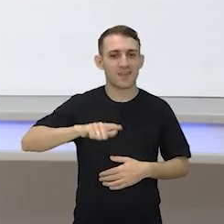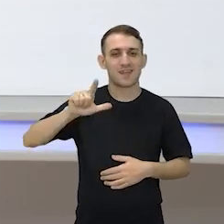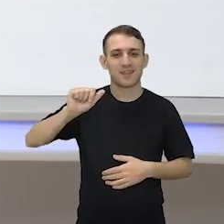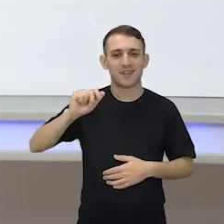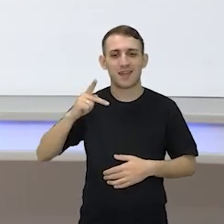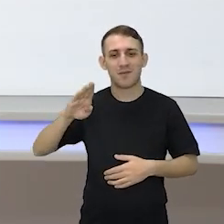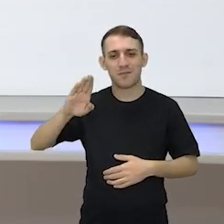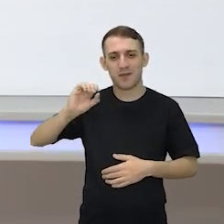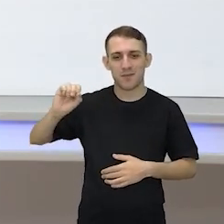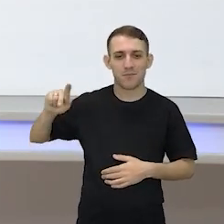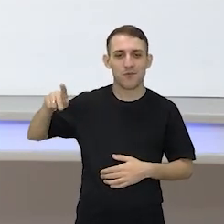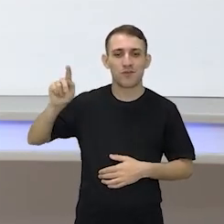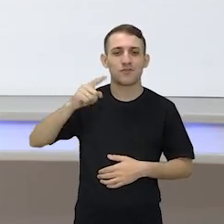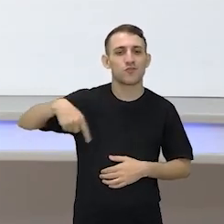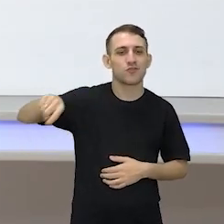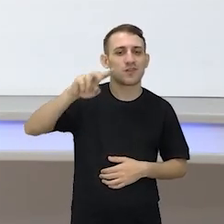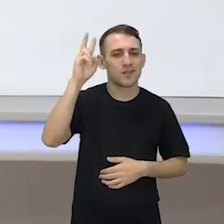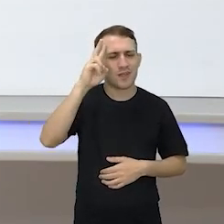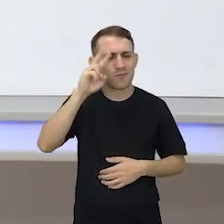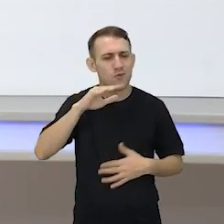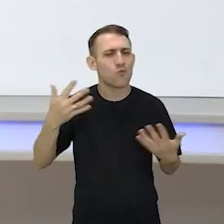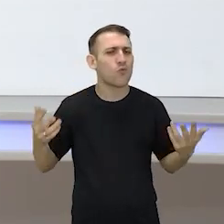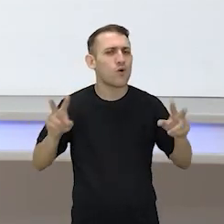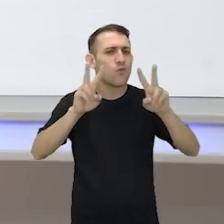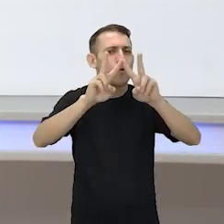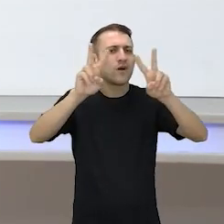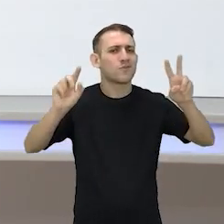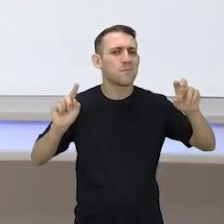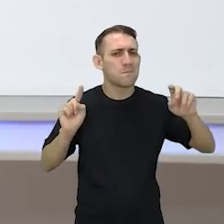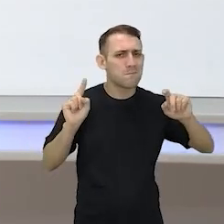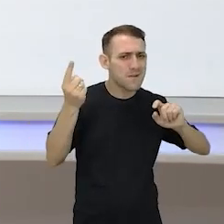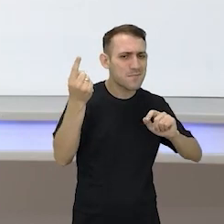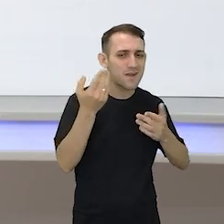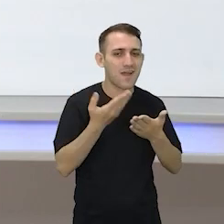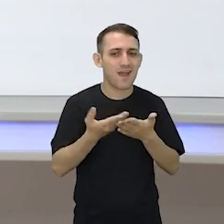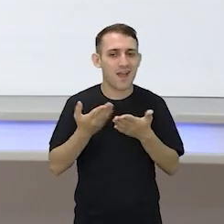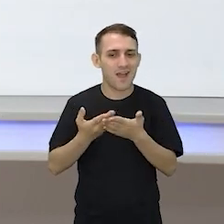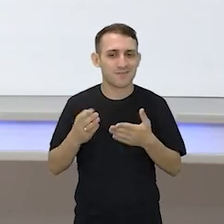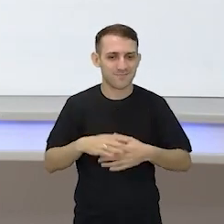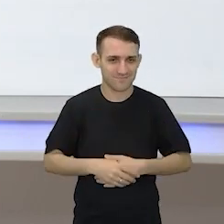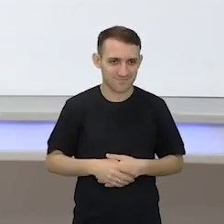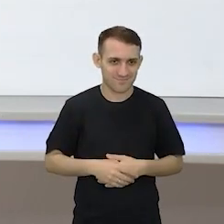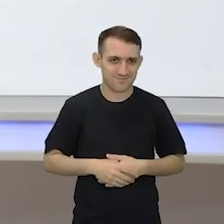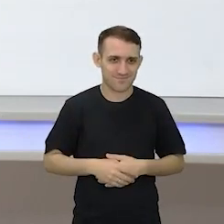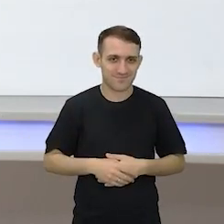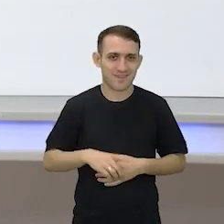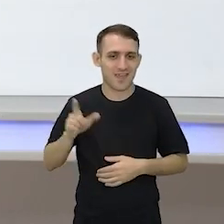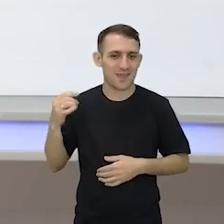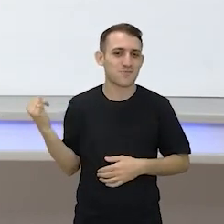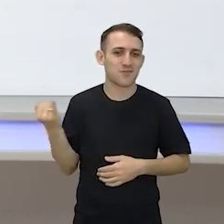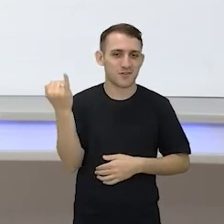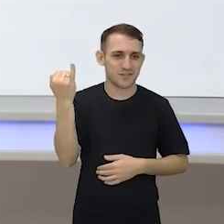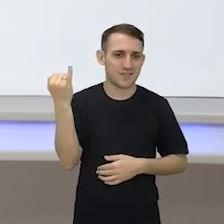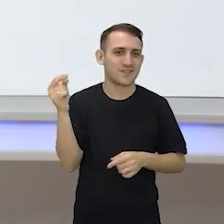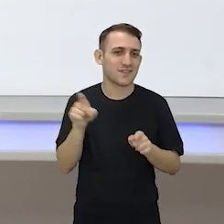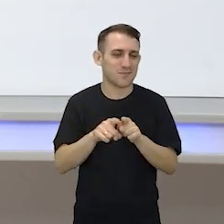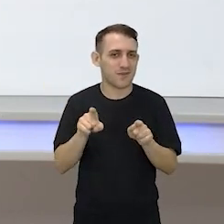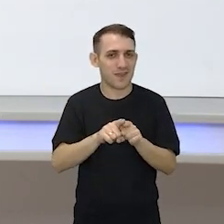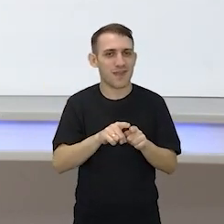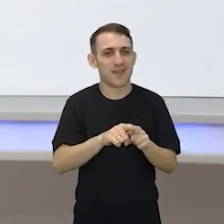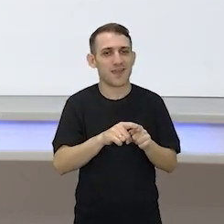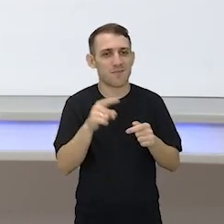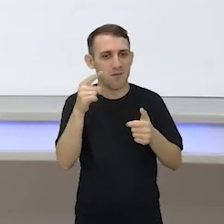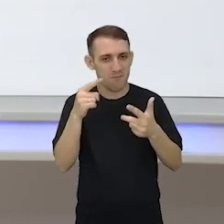Vamos ver se você lembra qual foi o tema da nossa primeira aula. Não mais importante do que as outras,